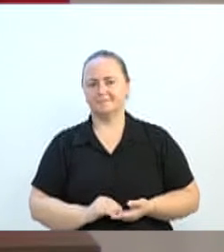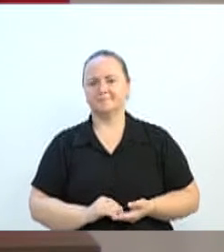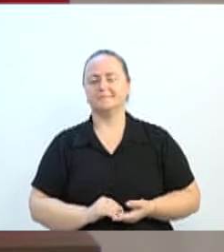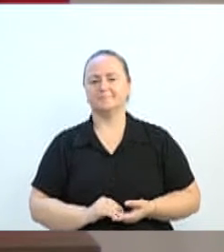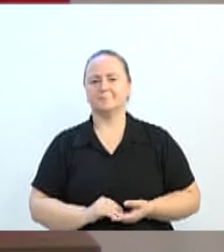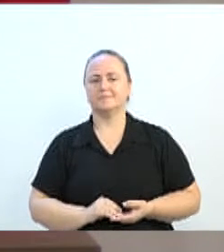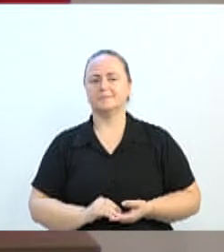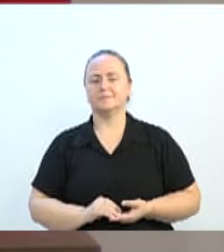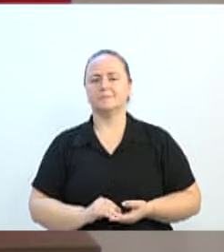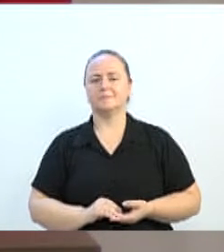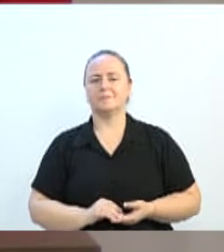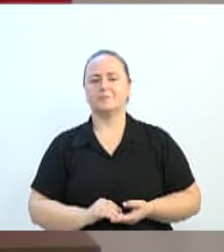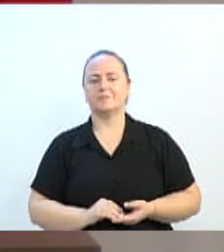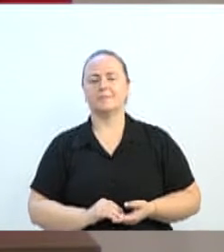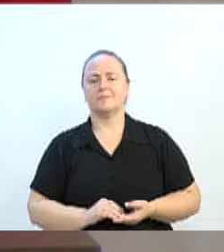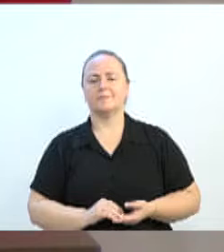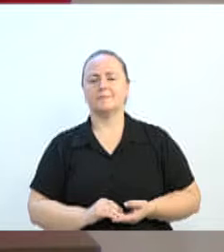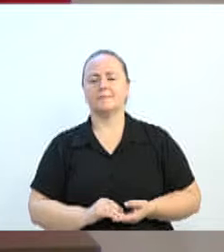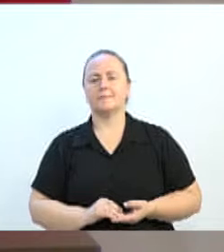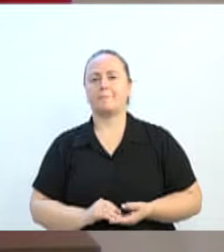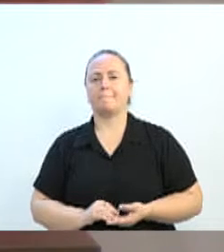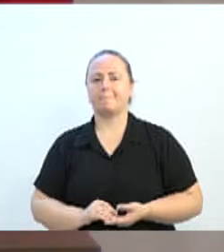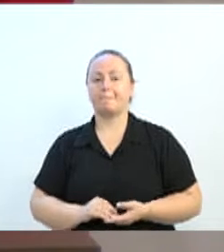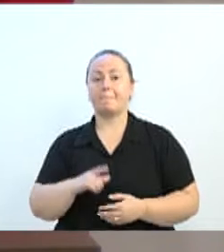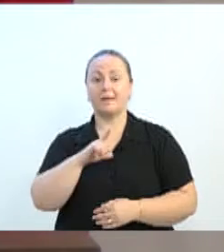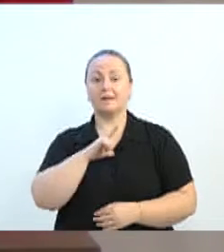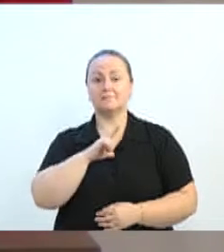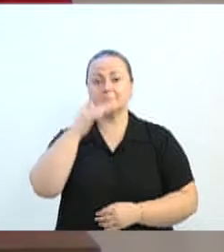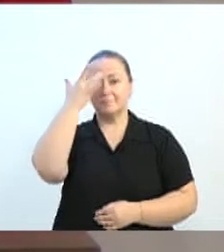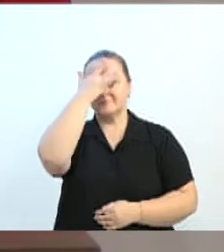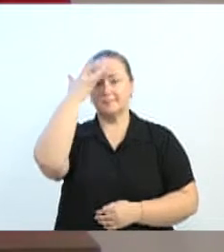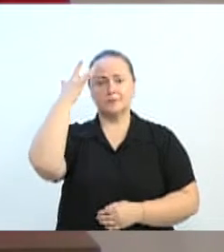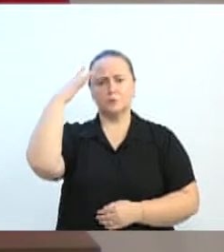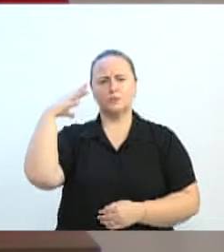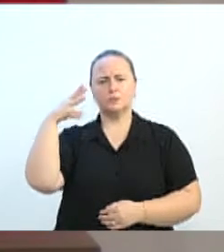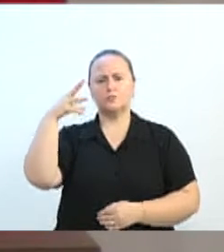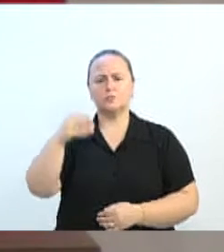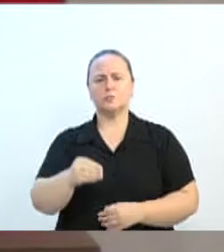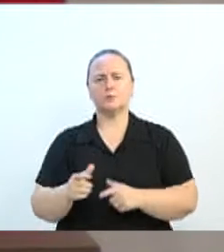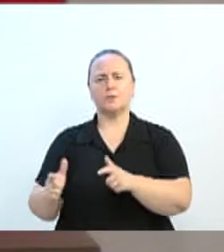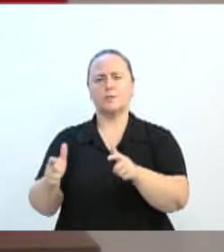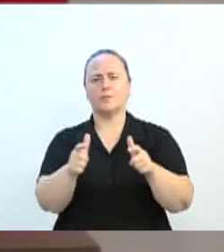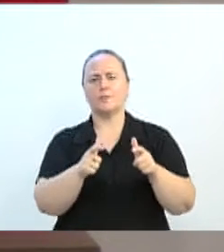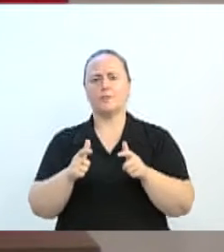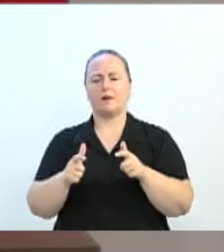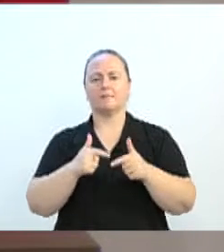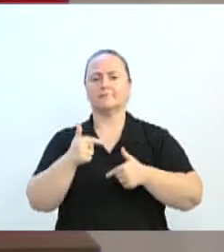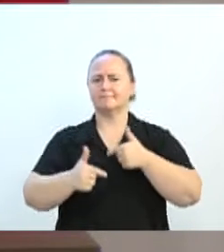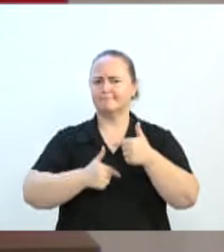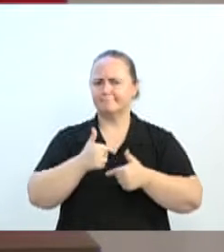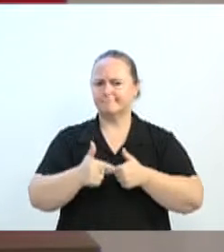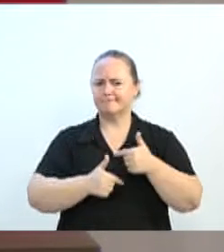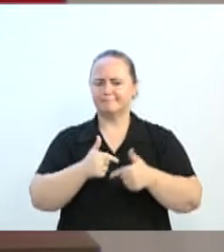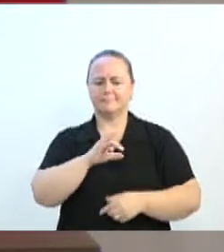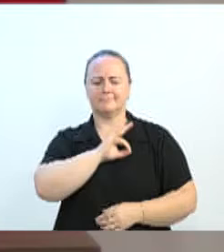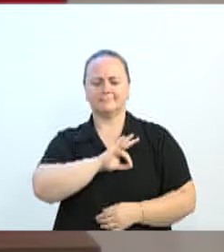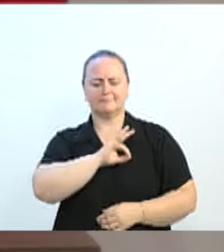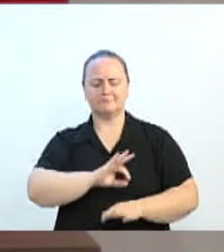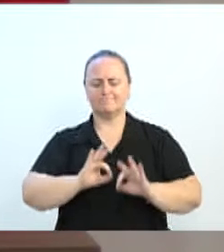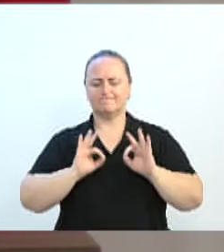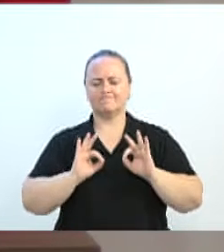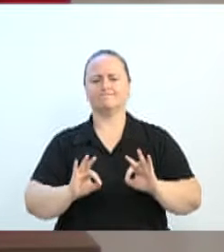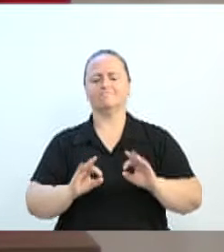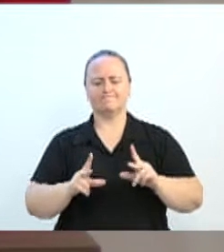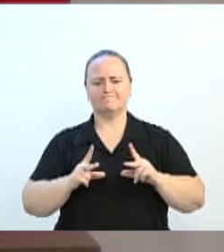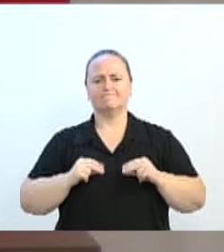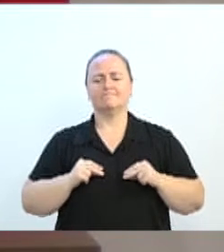que existem pessoas em todos os segmentos que trabalham, fazem jus a seus salários, e existem aqueles que